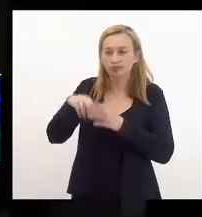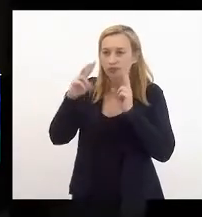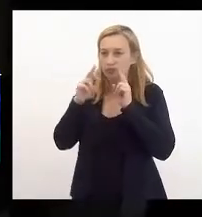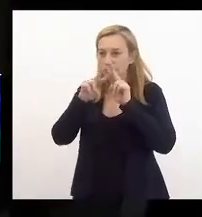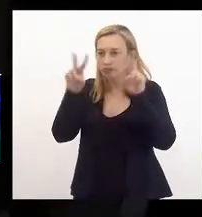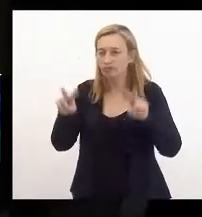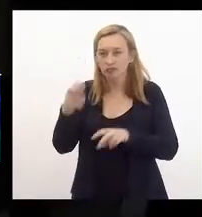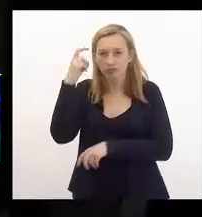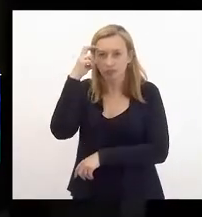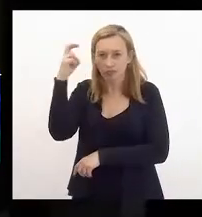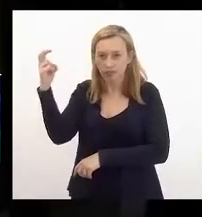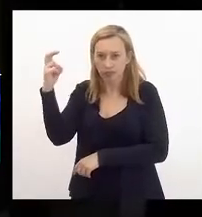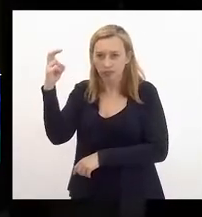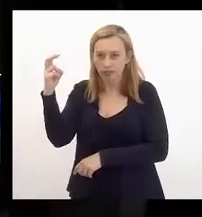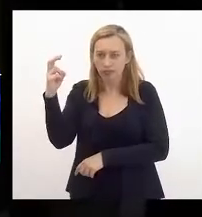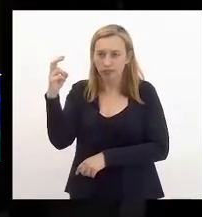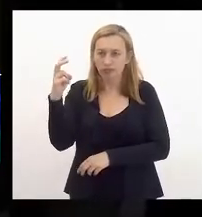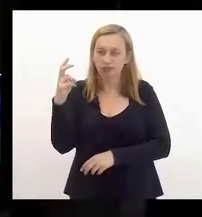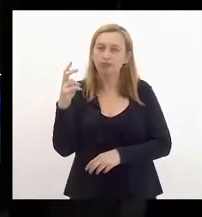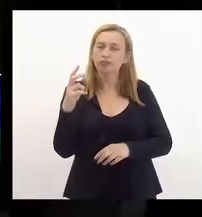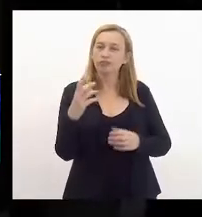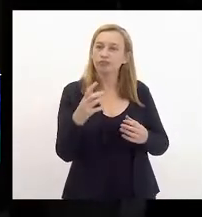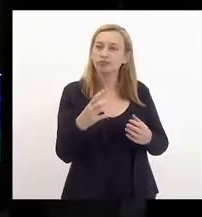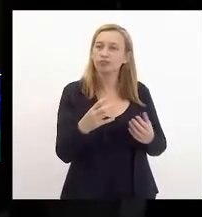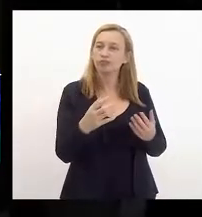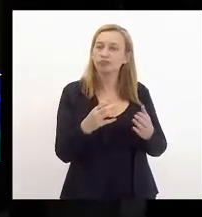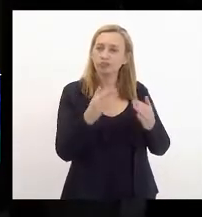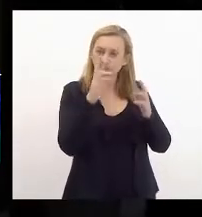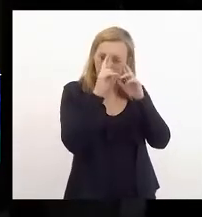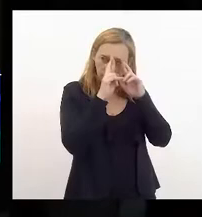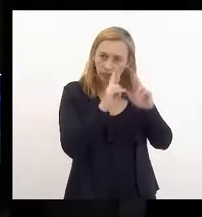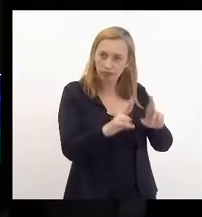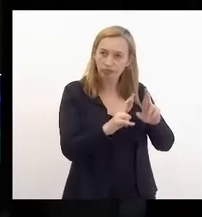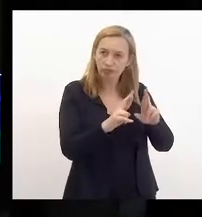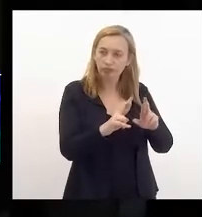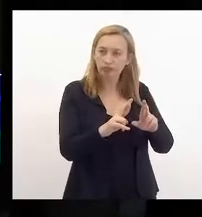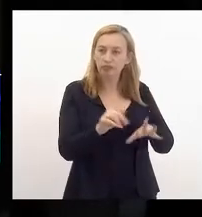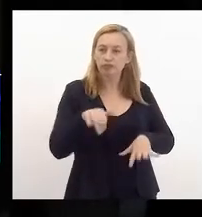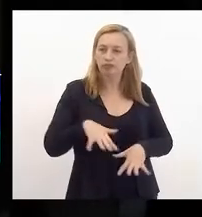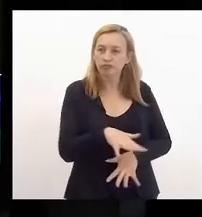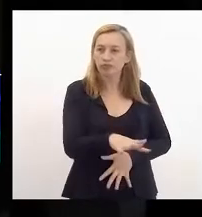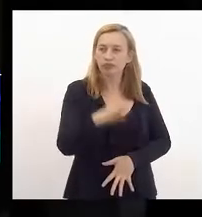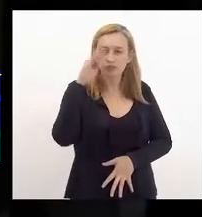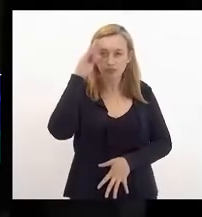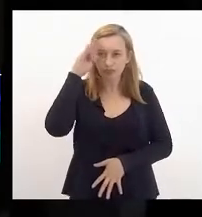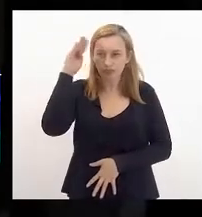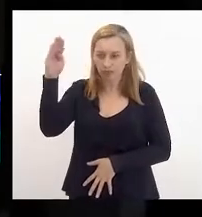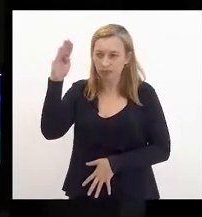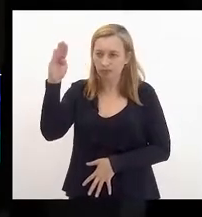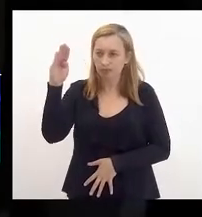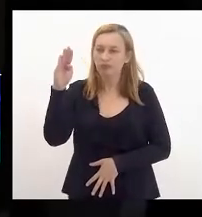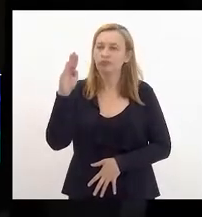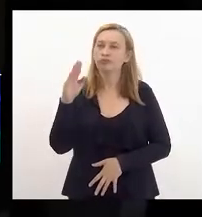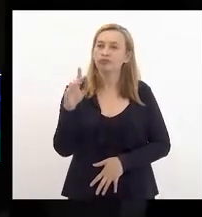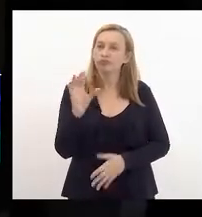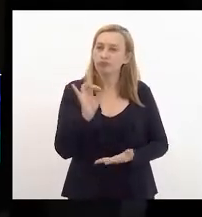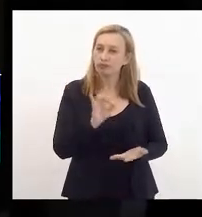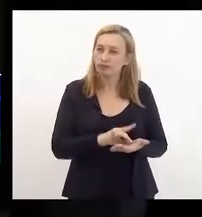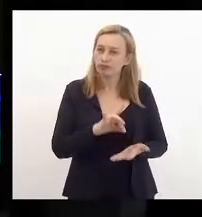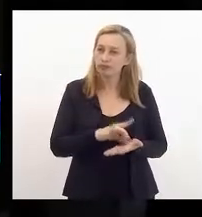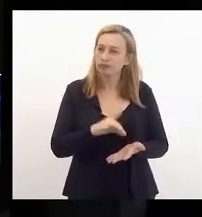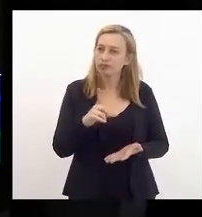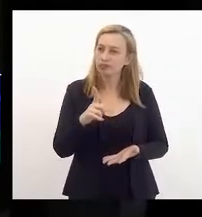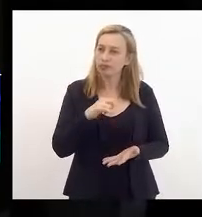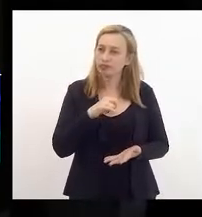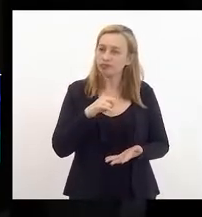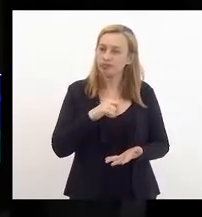da cultura para reverenciar a favela, que é fundamental e tem, na verdade, ao comemorar